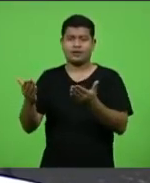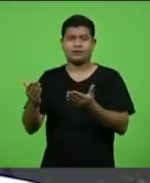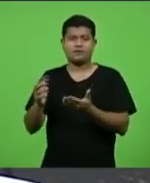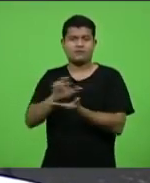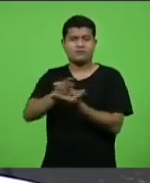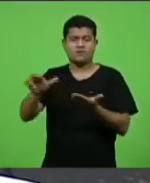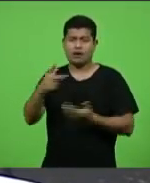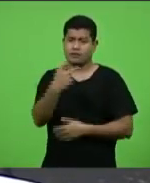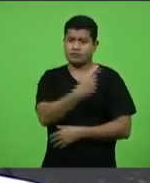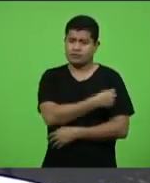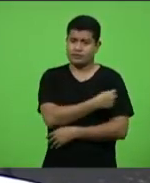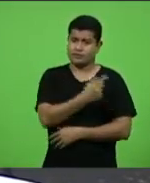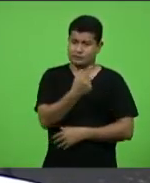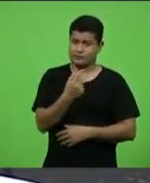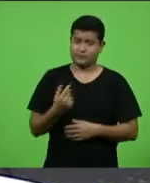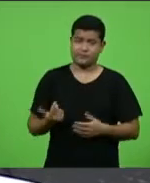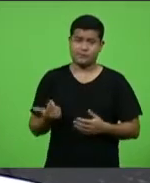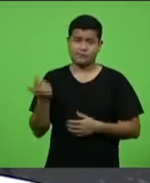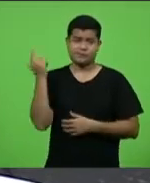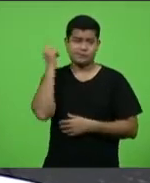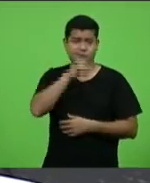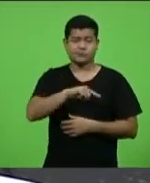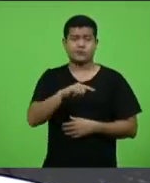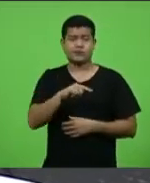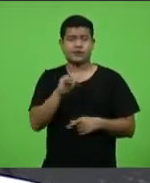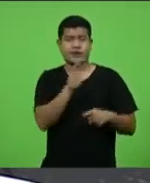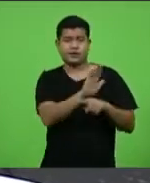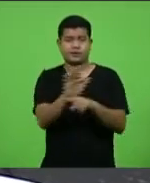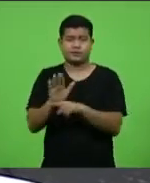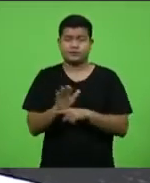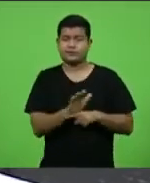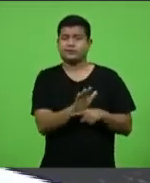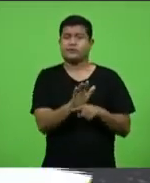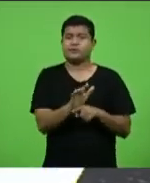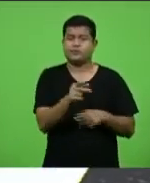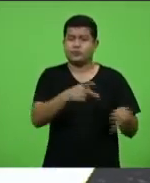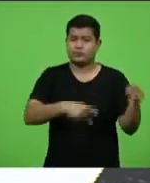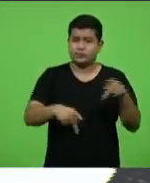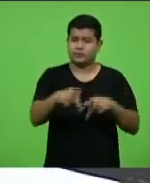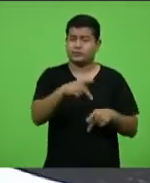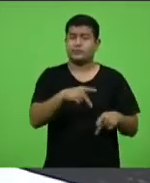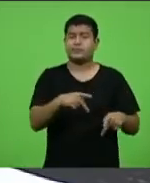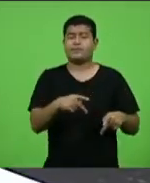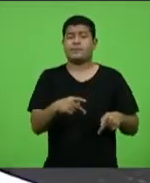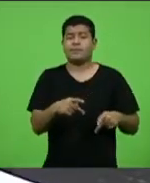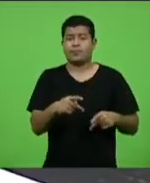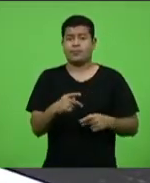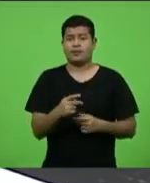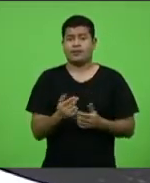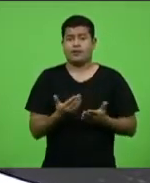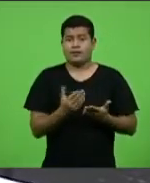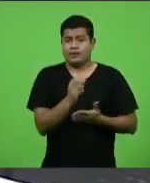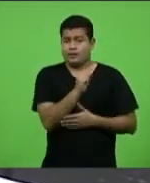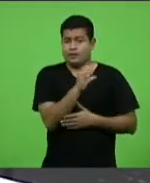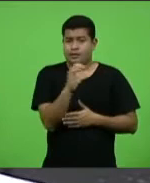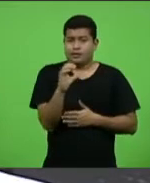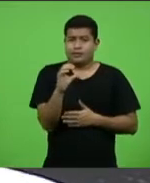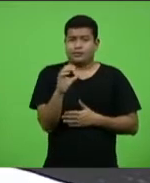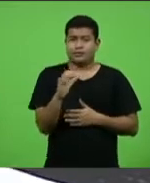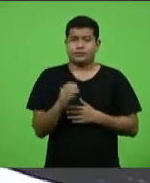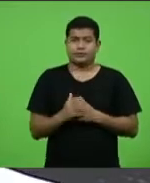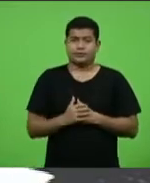vacinas para imunizar o nosso povo de Santa Catarina.